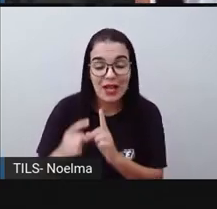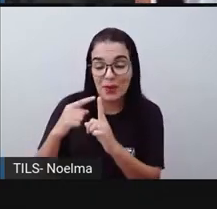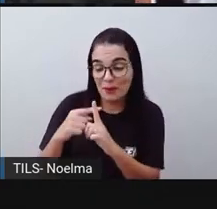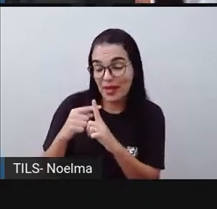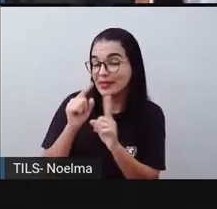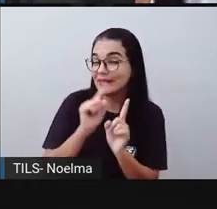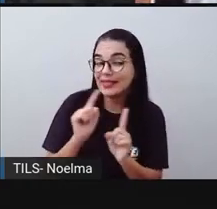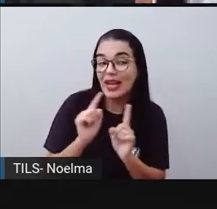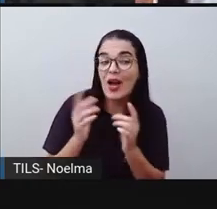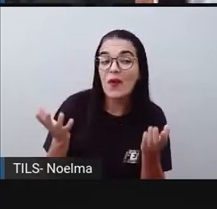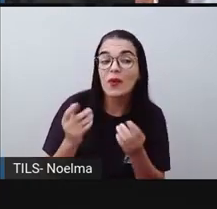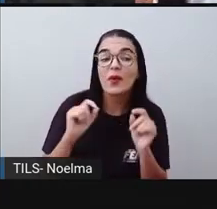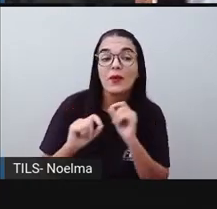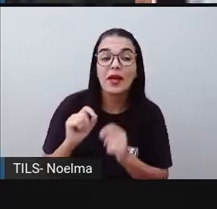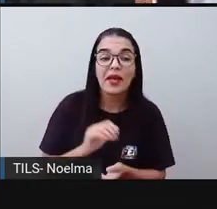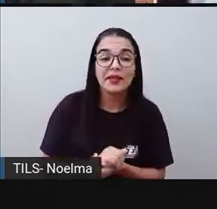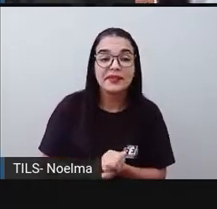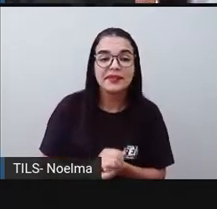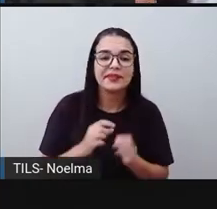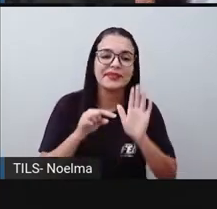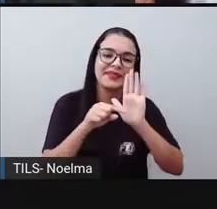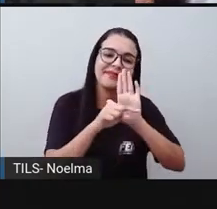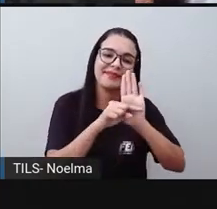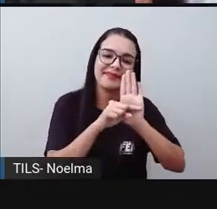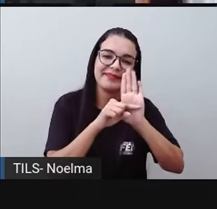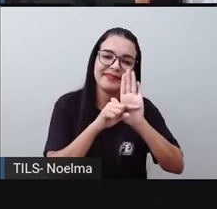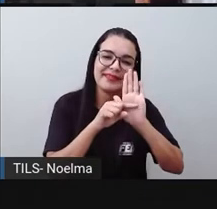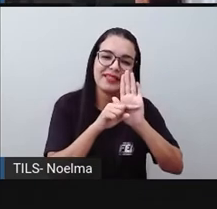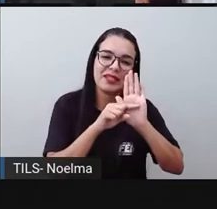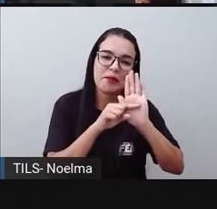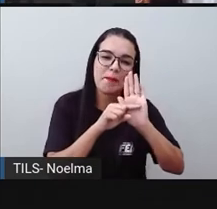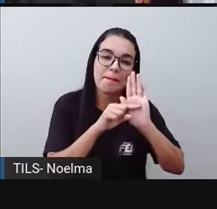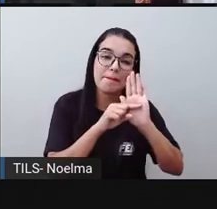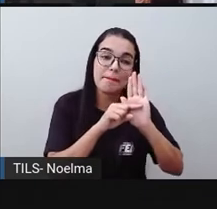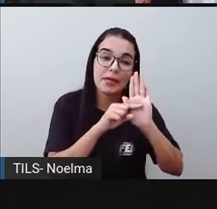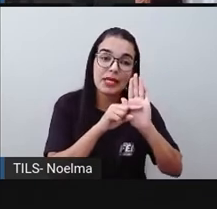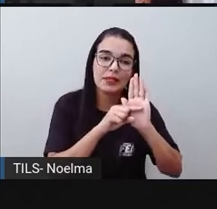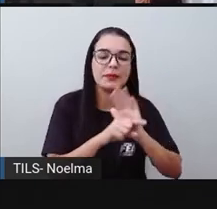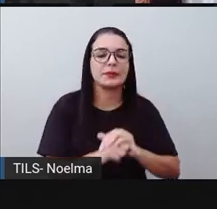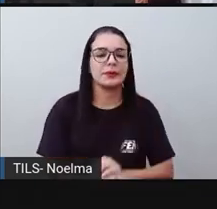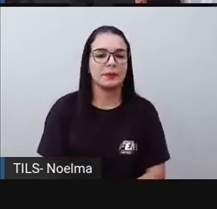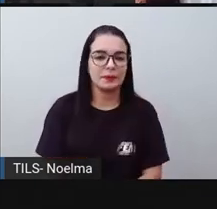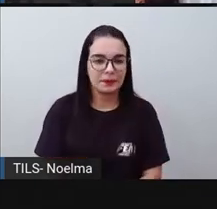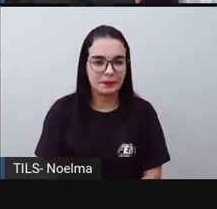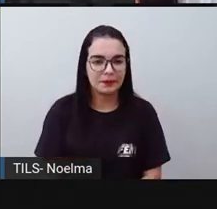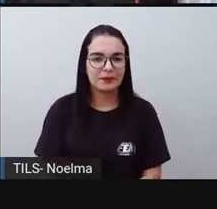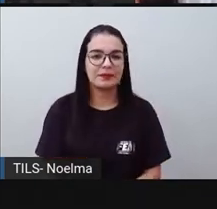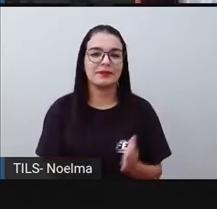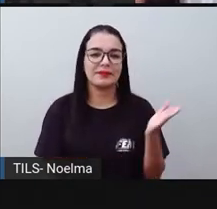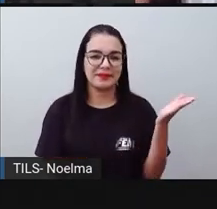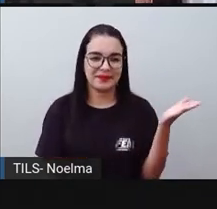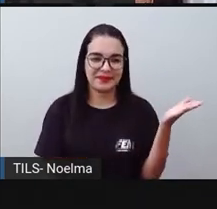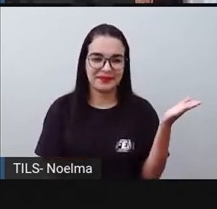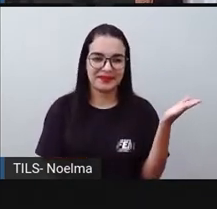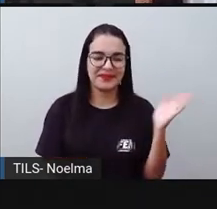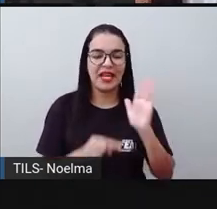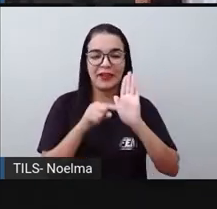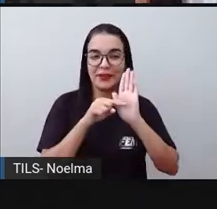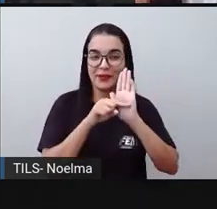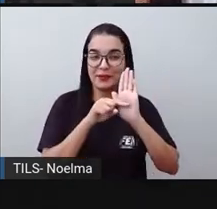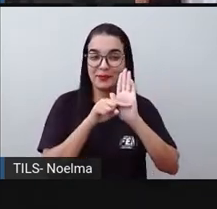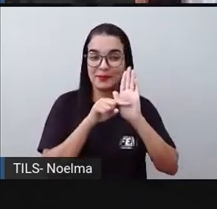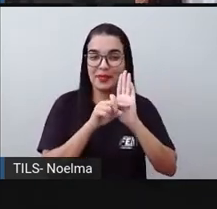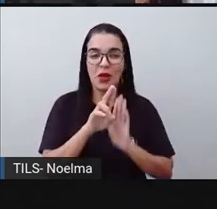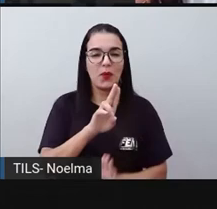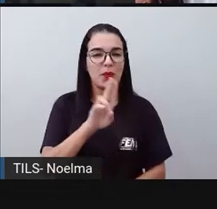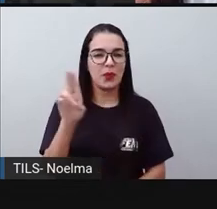que representa aí a adição. A gente já observa aí o sinal de menos, que é esse tracinho aí que a gente conhece, não é?